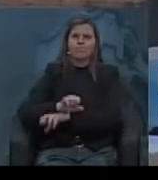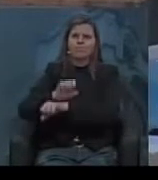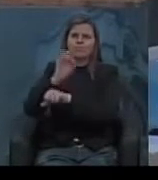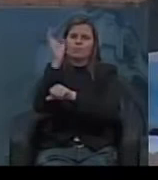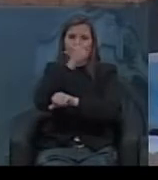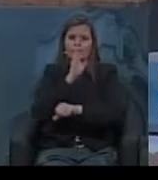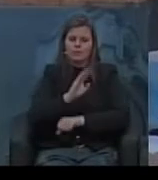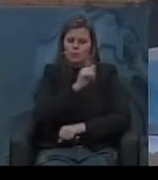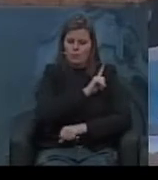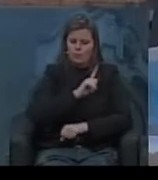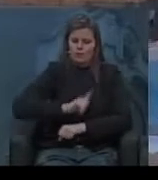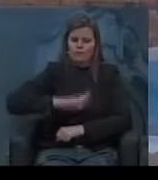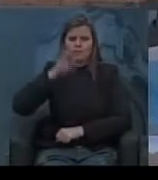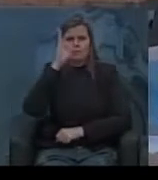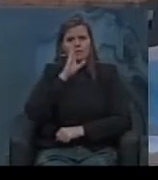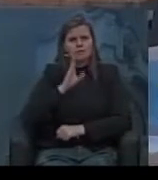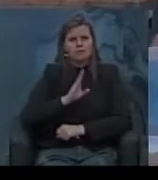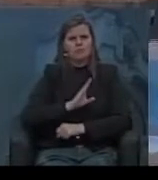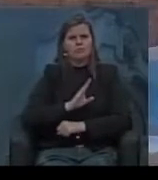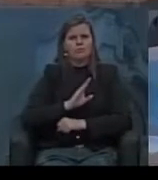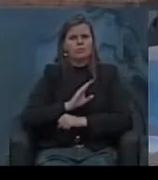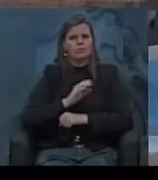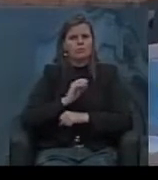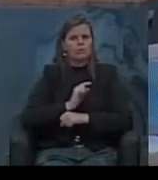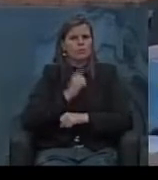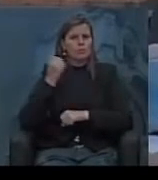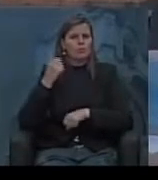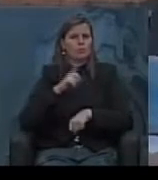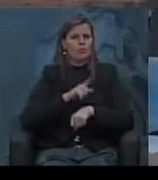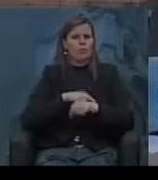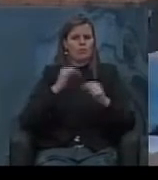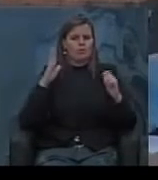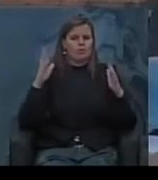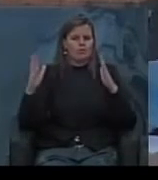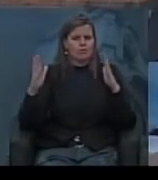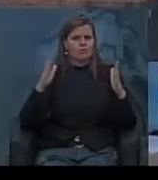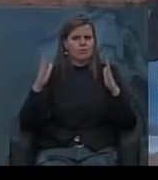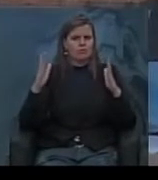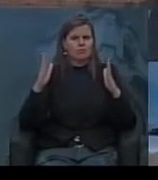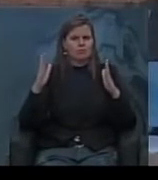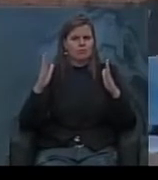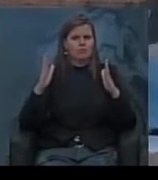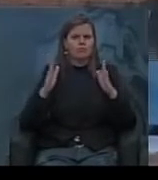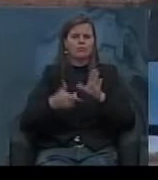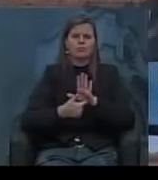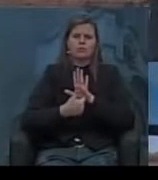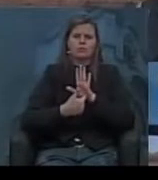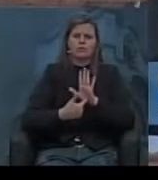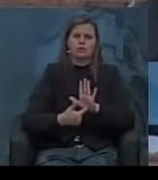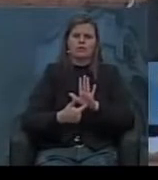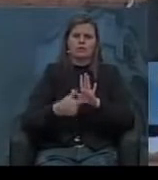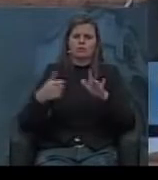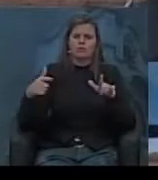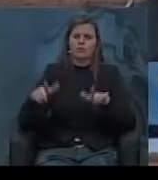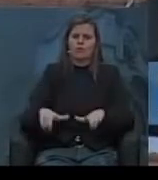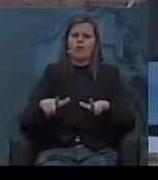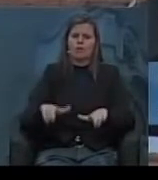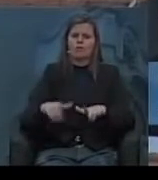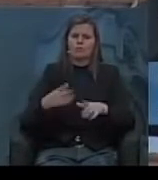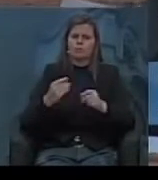governar o Brasil por um grande período por uma era e demarcando o território de forma muito